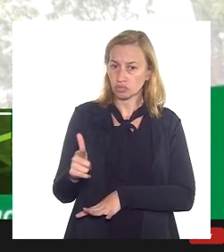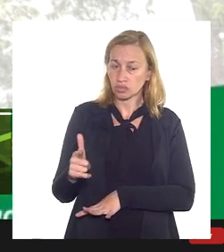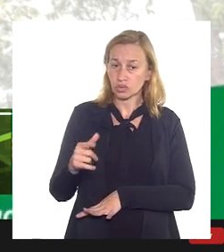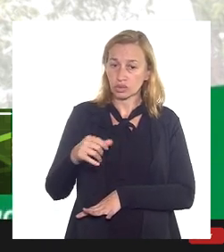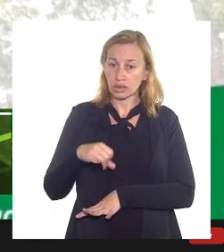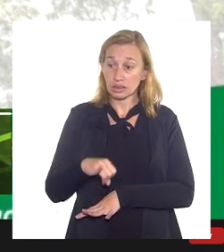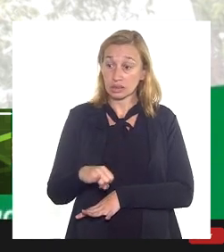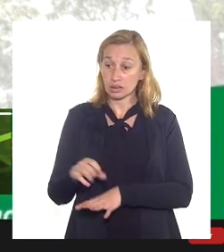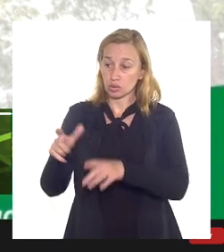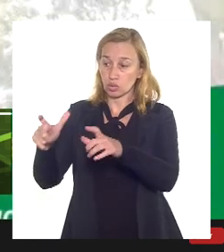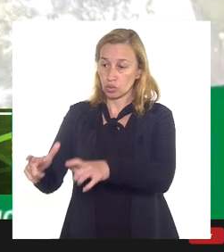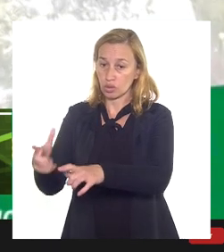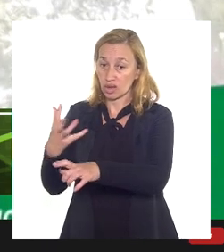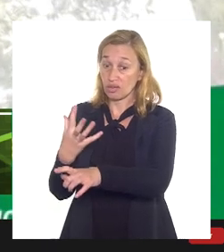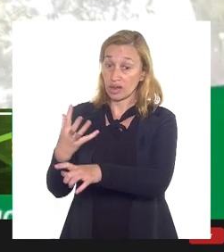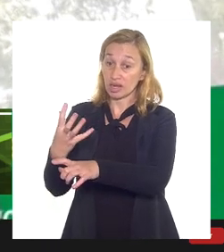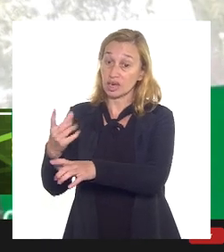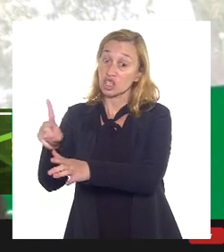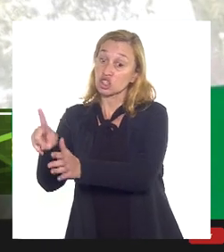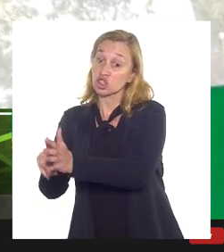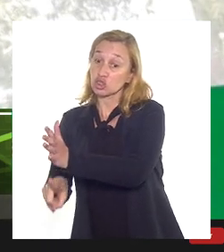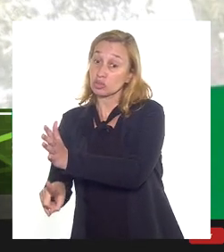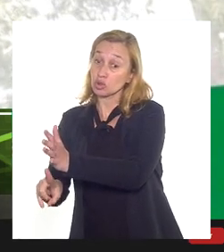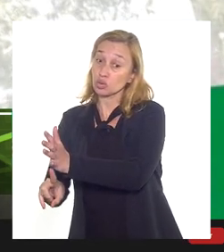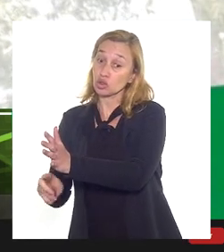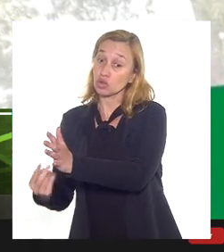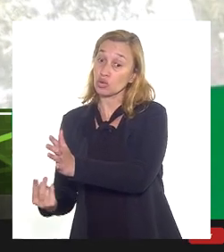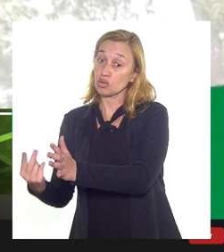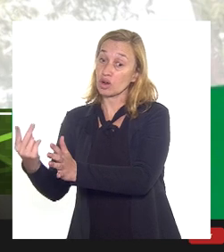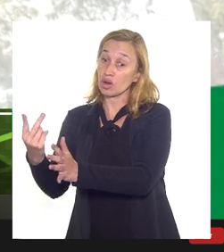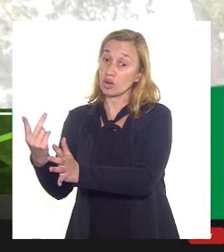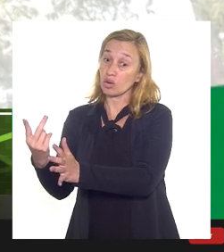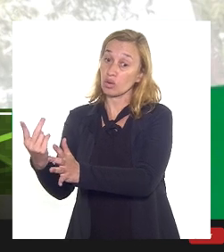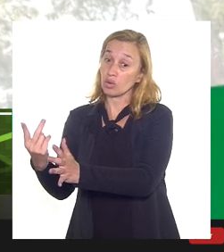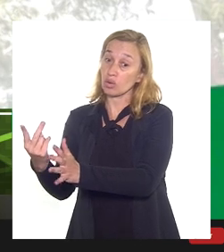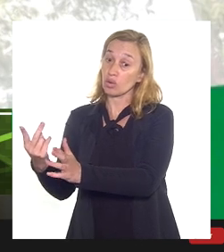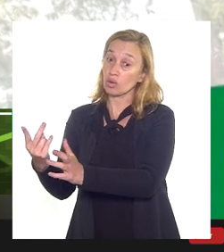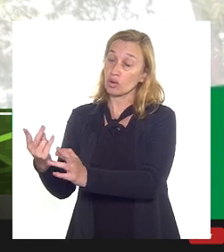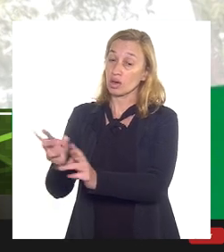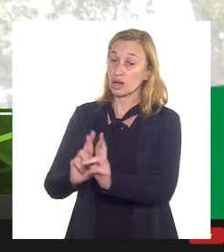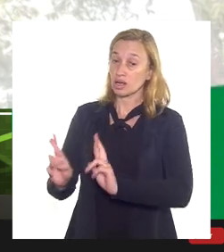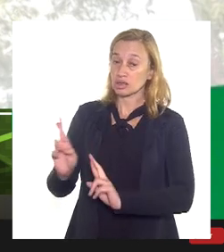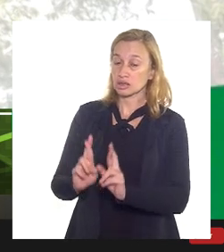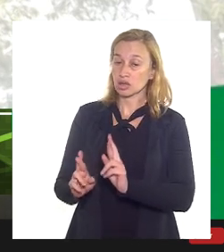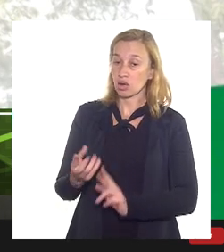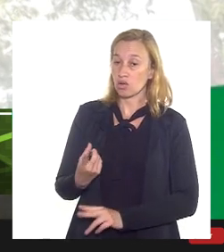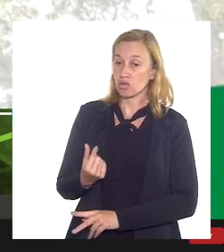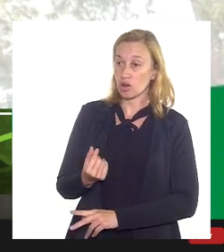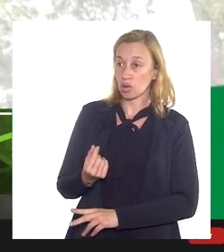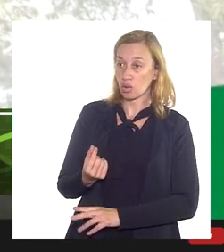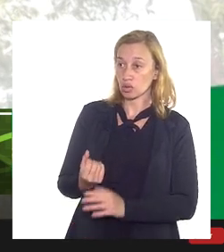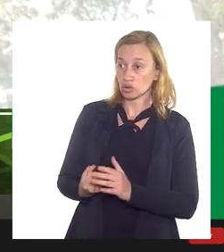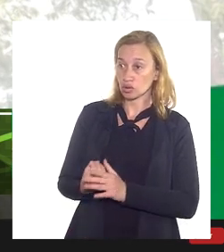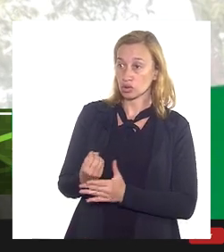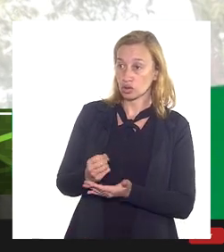vai ou não deduzir estes valores correspondentes ao custo de aquisição acho que melhor dirá as